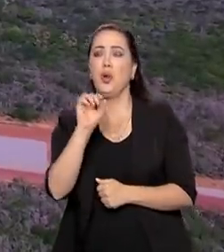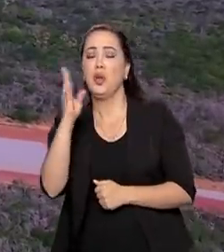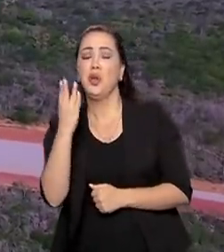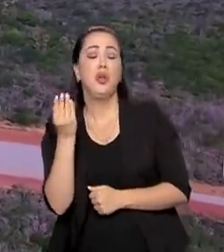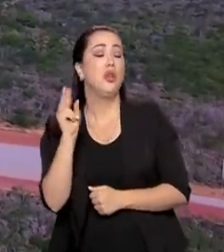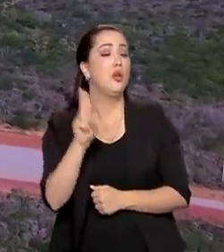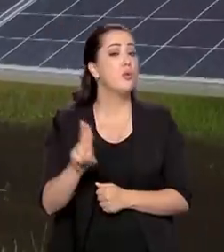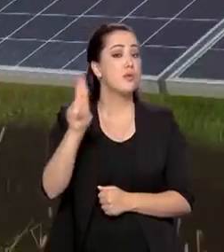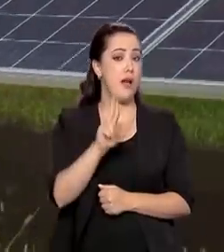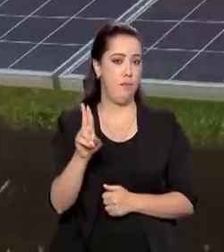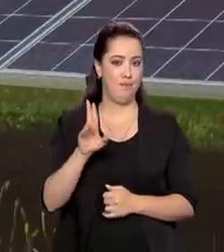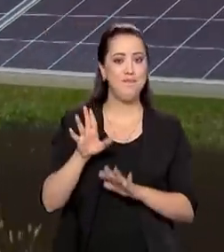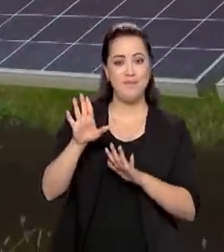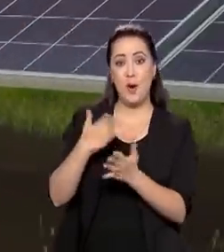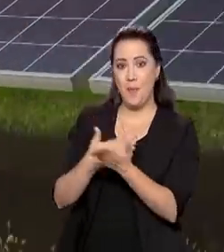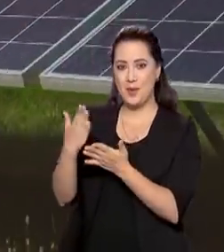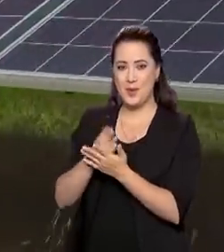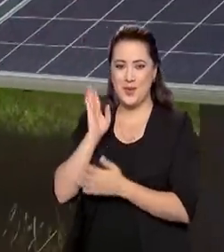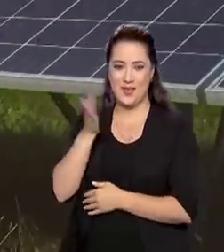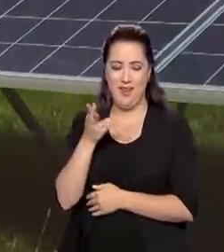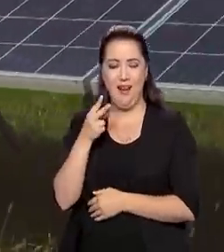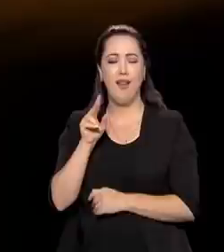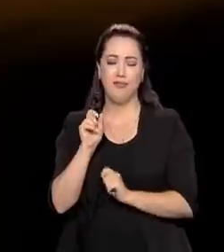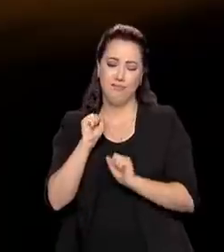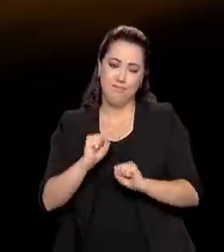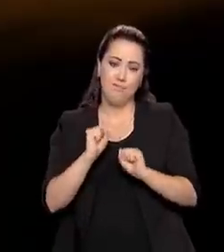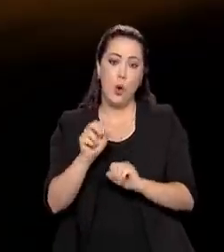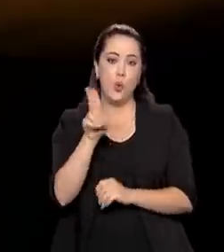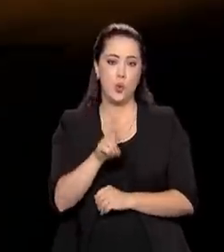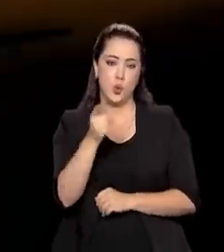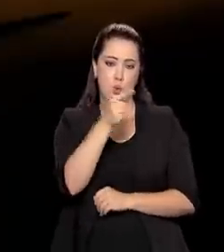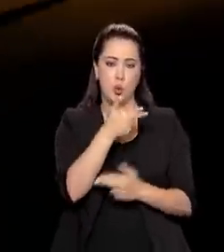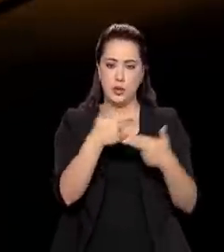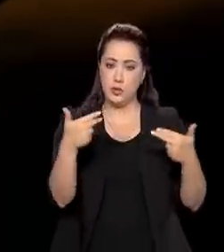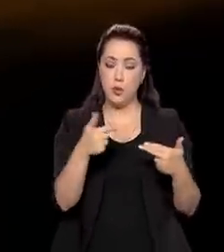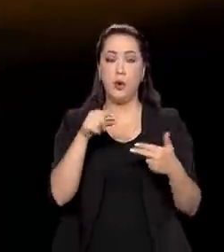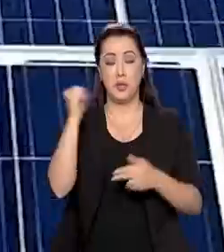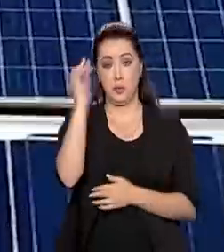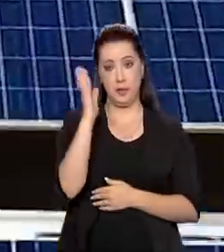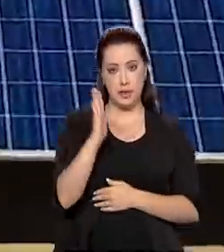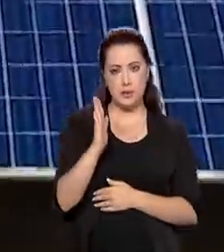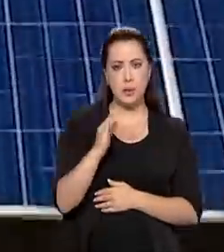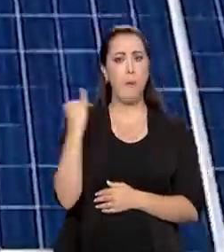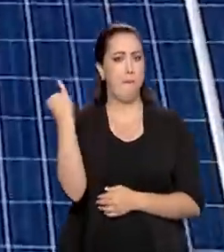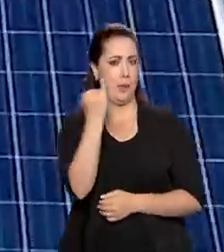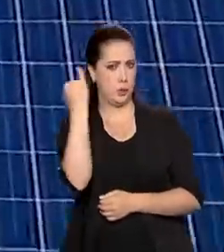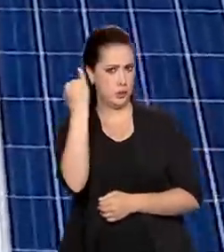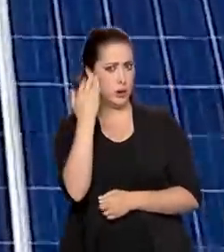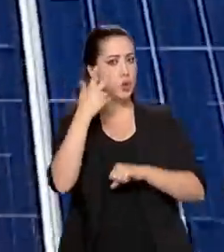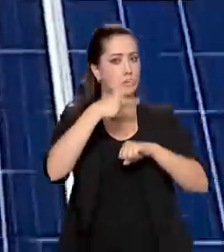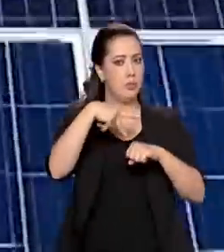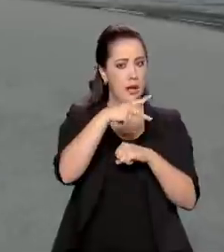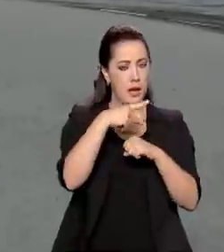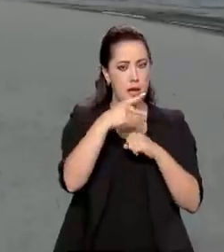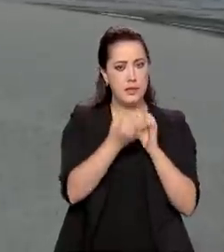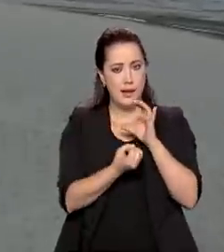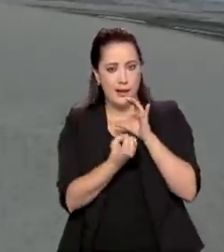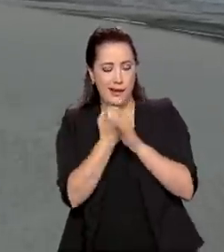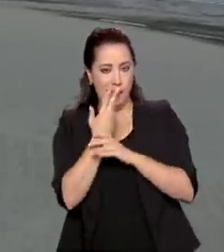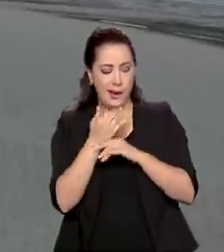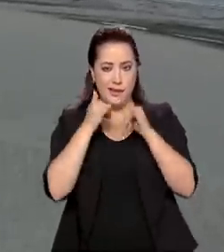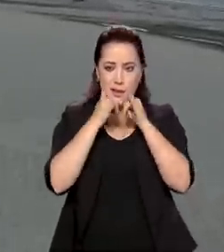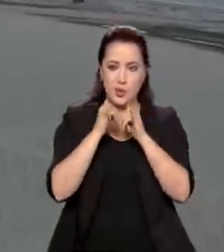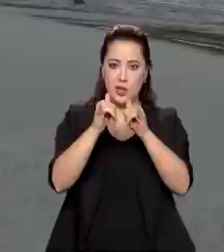já estão sendo colocadas em prática, o que posiciona o Brasil num seleto grupo de vanguarda mundial na produção de